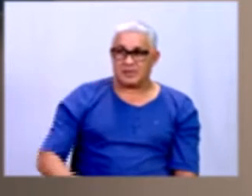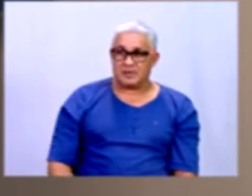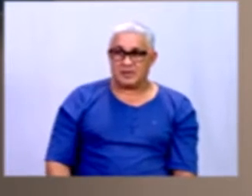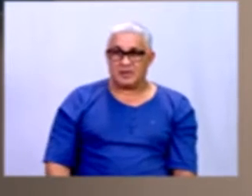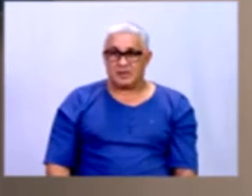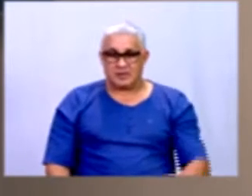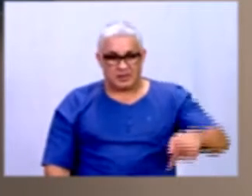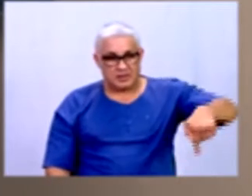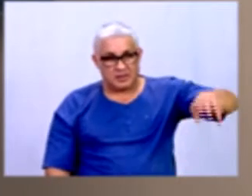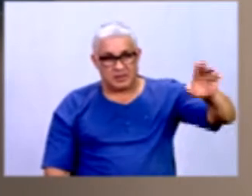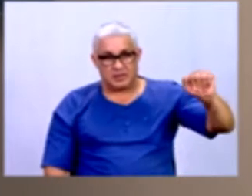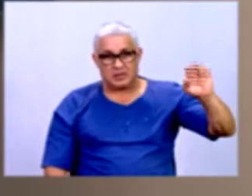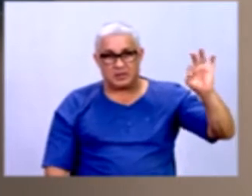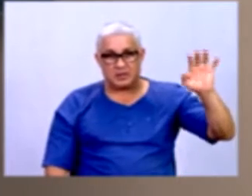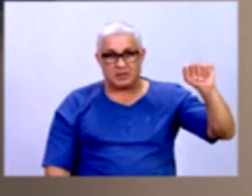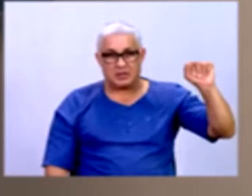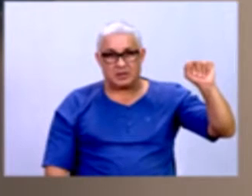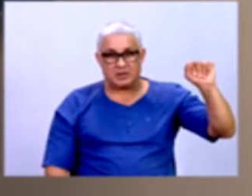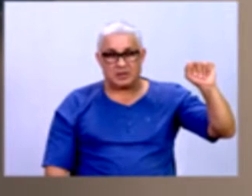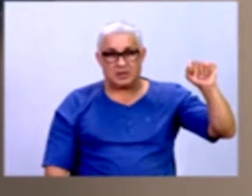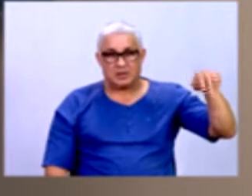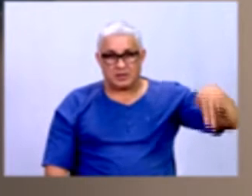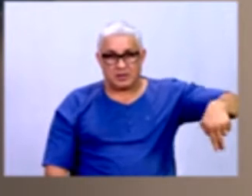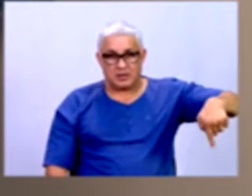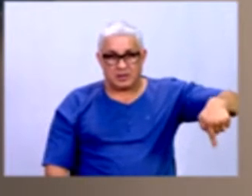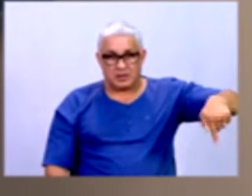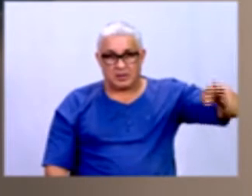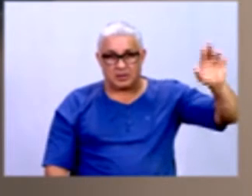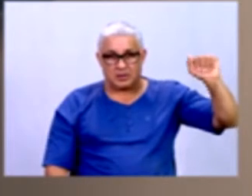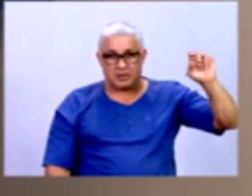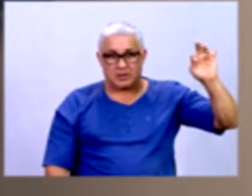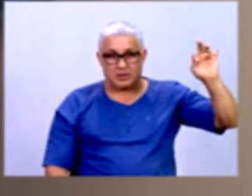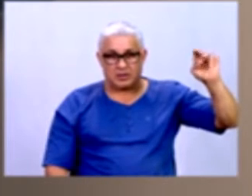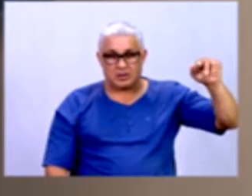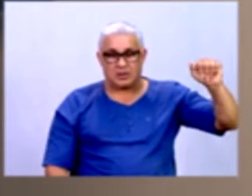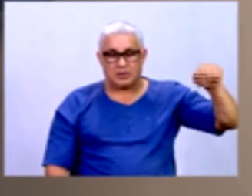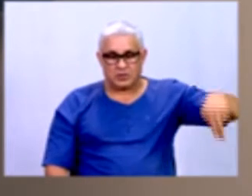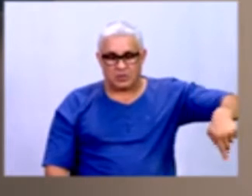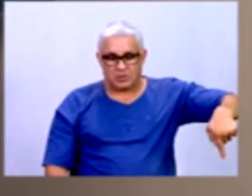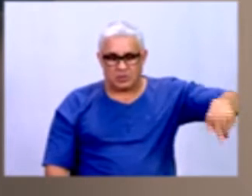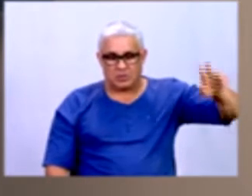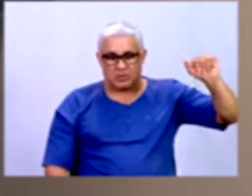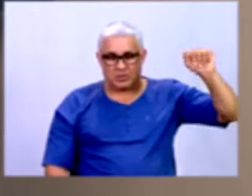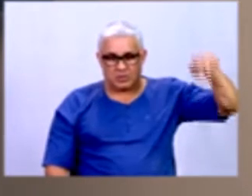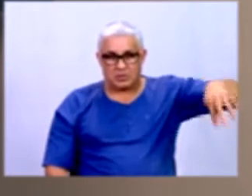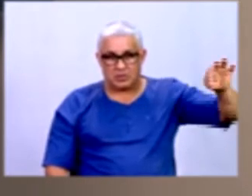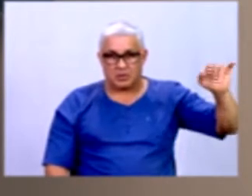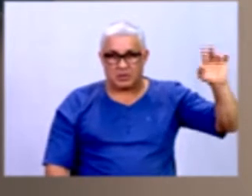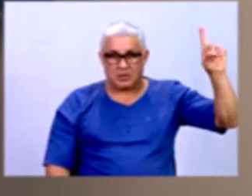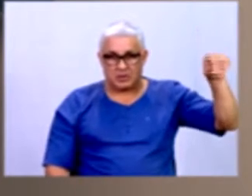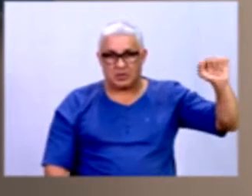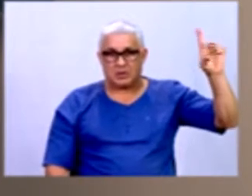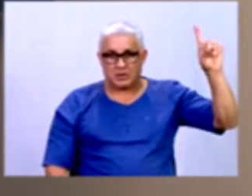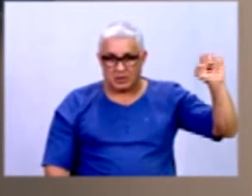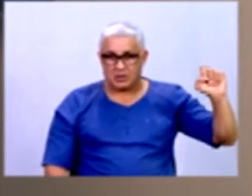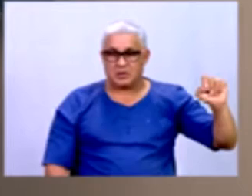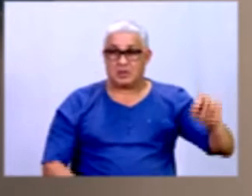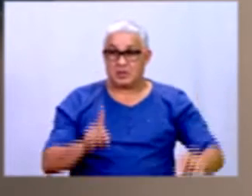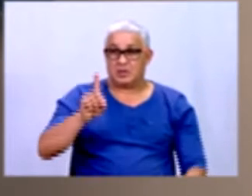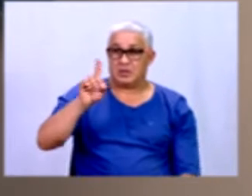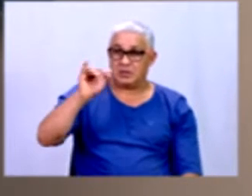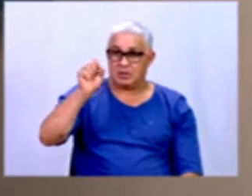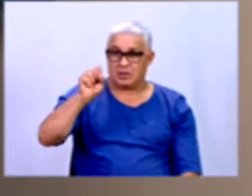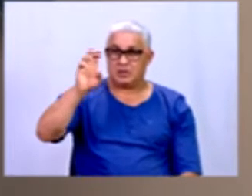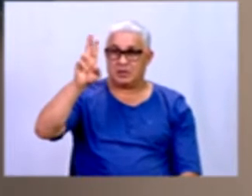Quantidade, a gente já sabe que é do tipo numérica. Se é discreta, é porque ela é um número só, número inteiro. Ela é discreta,